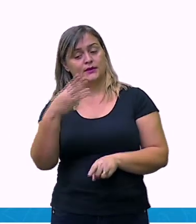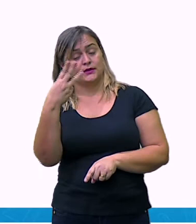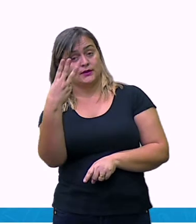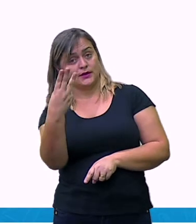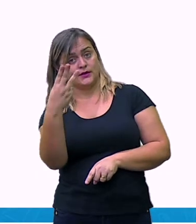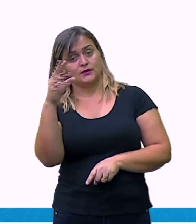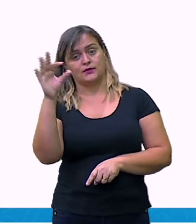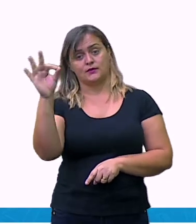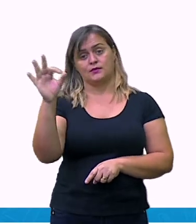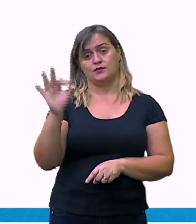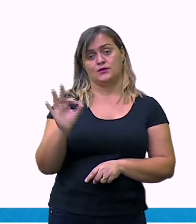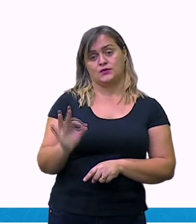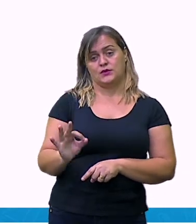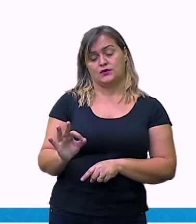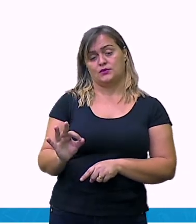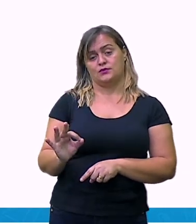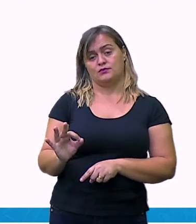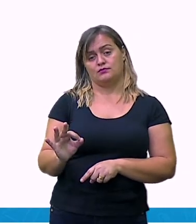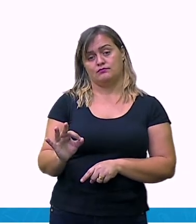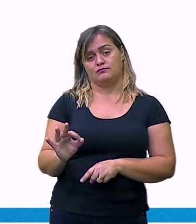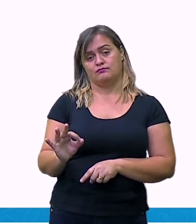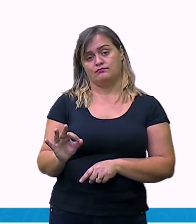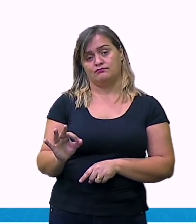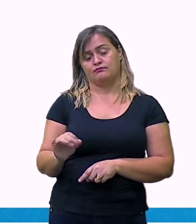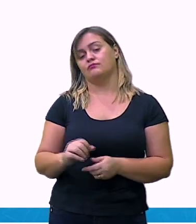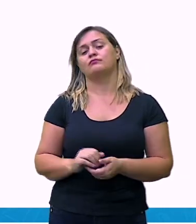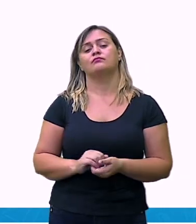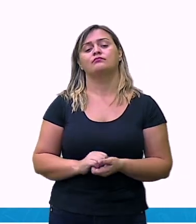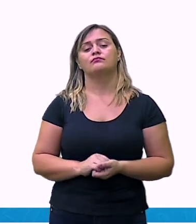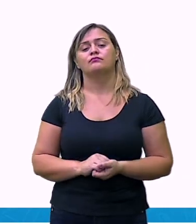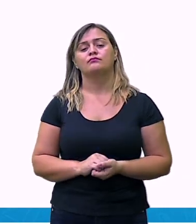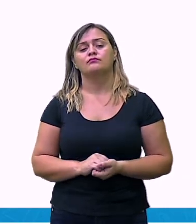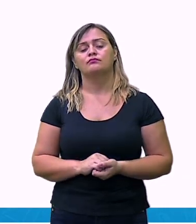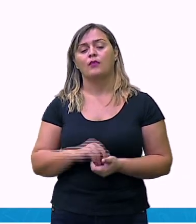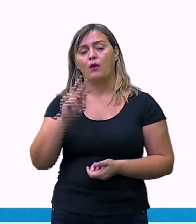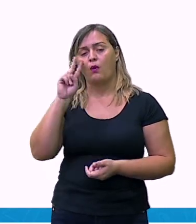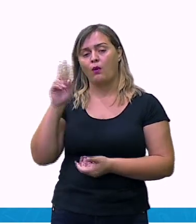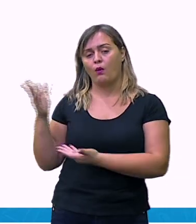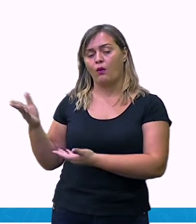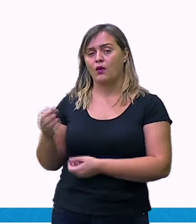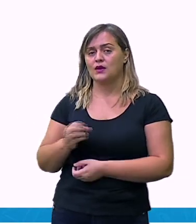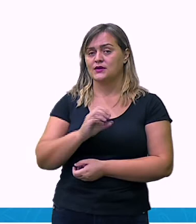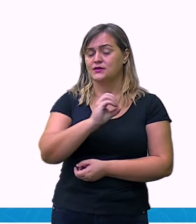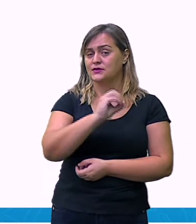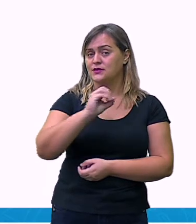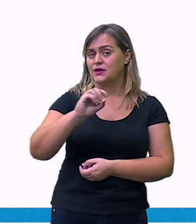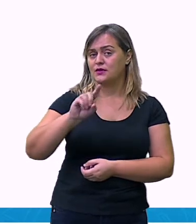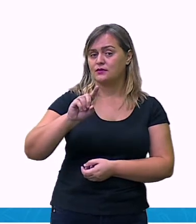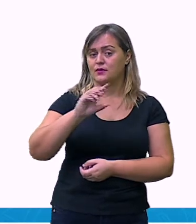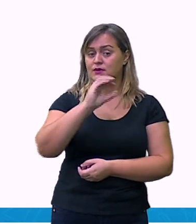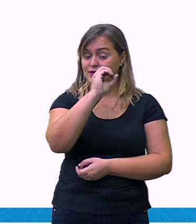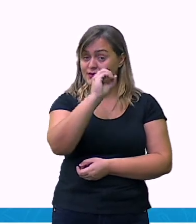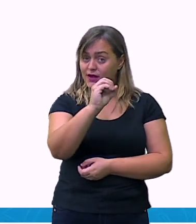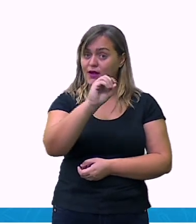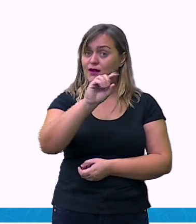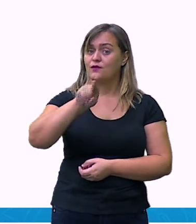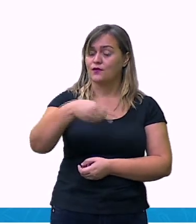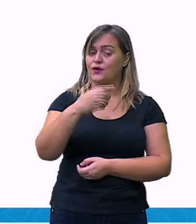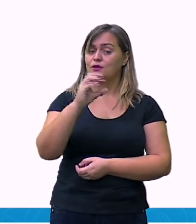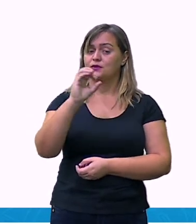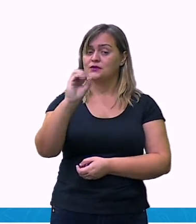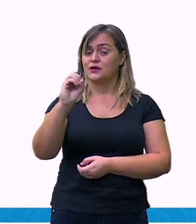coloquei na forma decimal, 0,03, ou 3 centésimos, faço a mesma leitura,